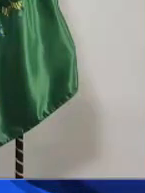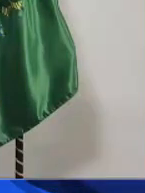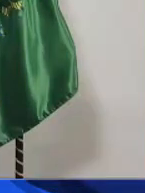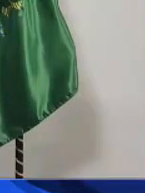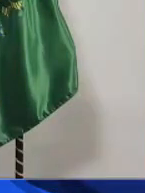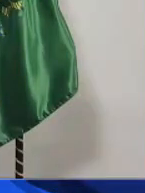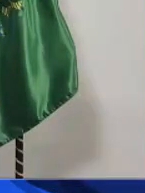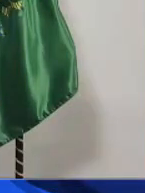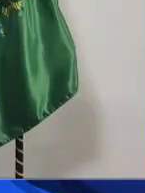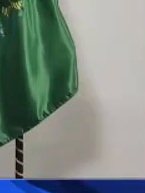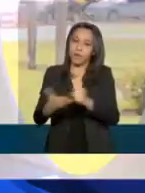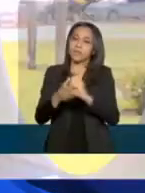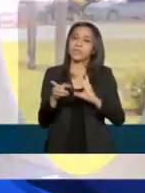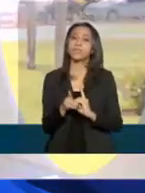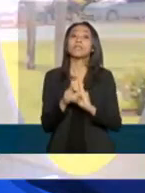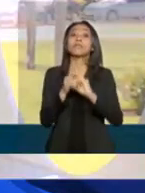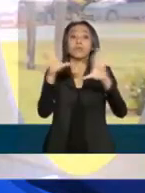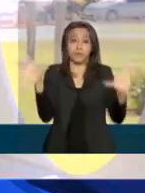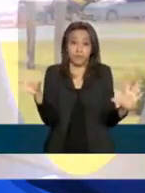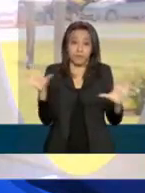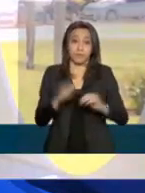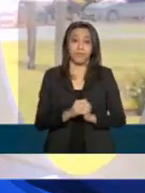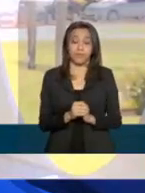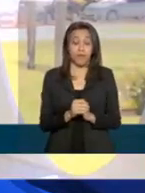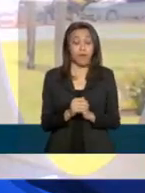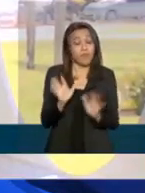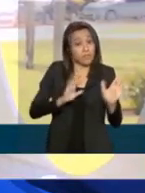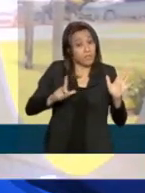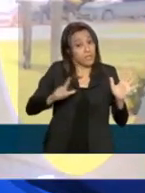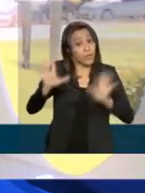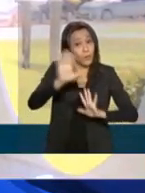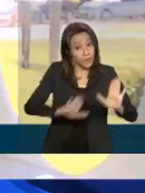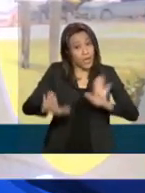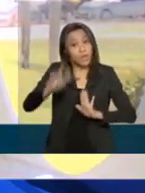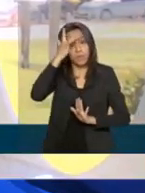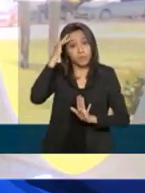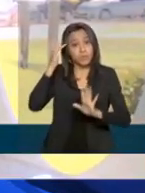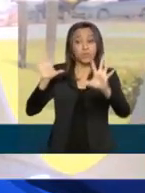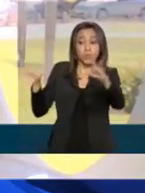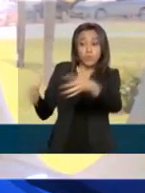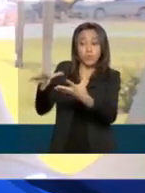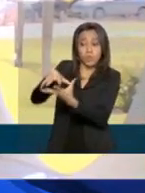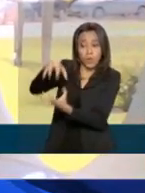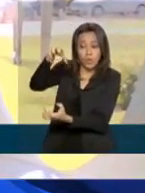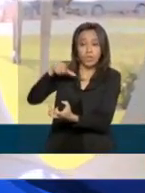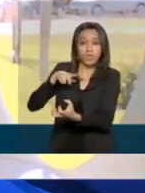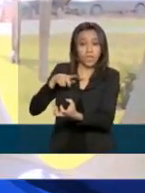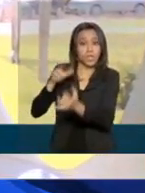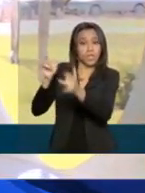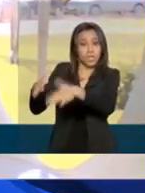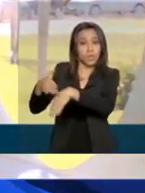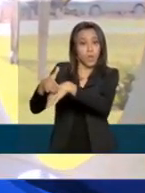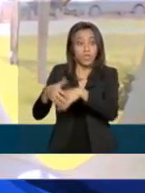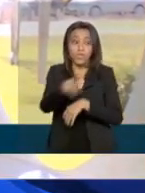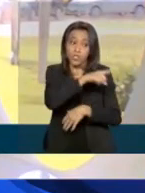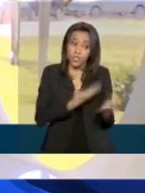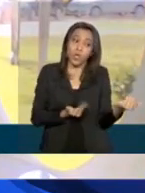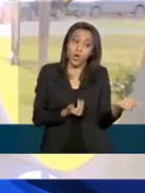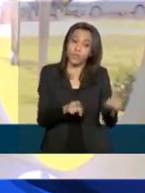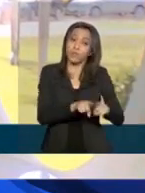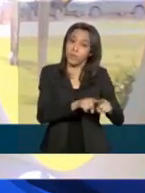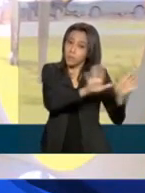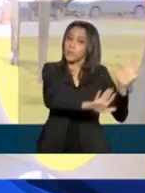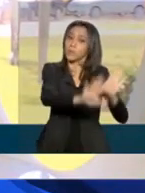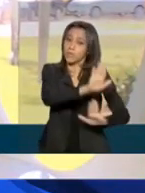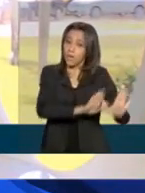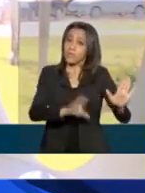Facebook, garantiu estar muito bem e fez mais uma vez campanha em favor da hidroxicloroquina. Dessa vez,